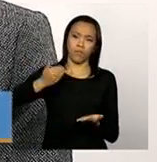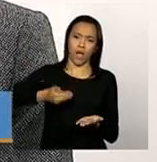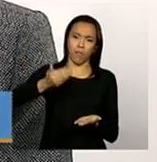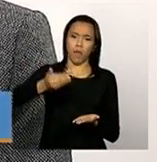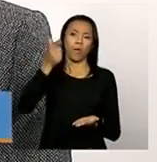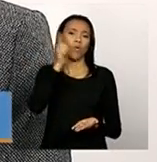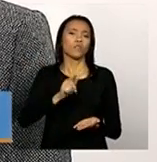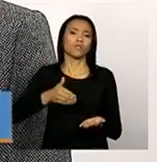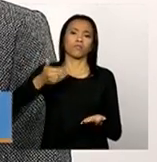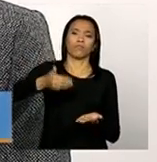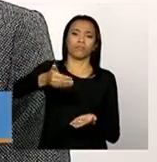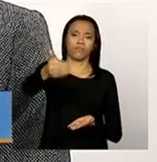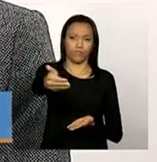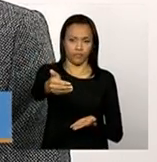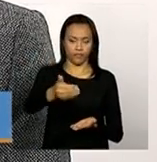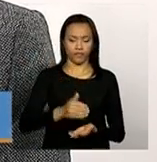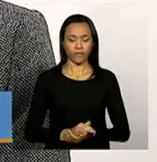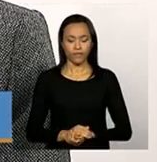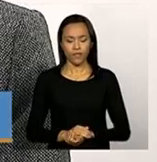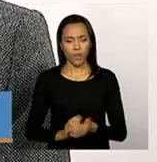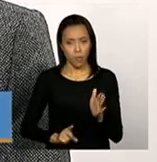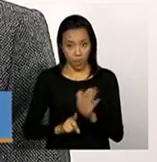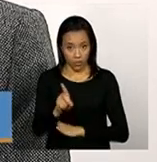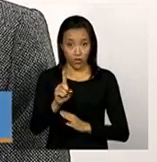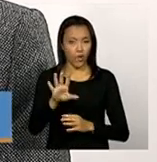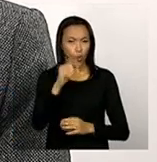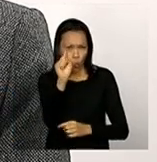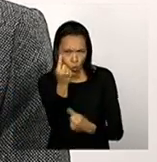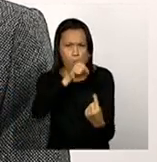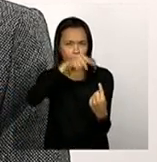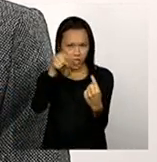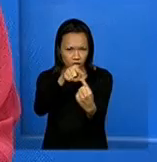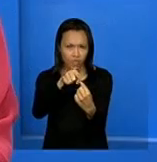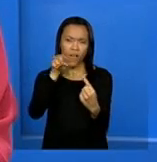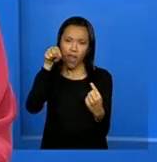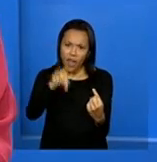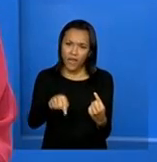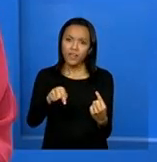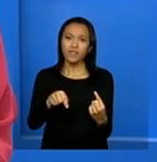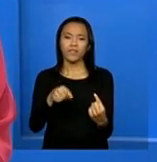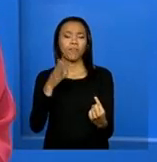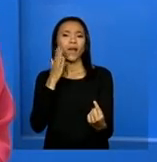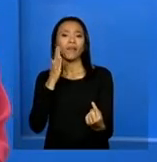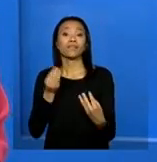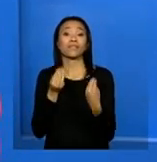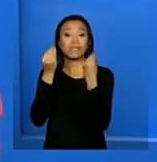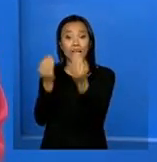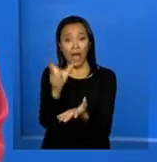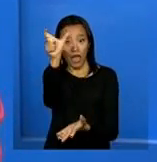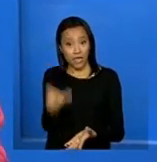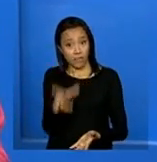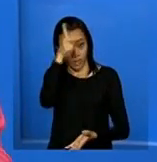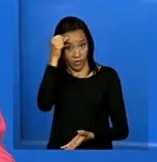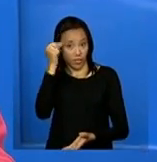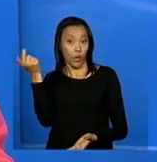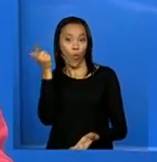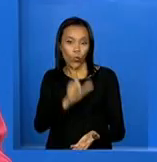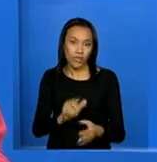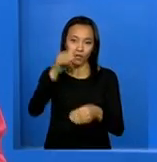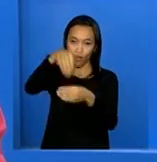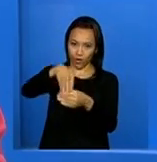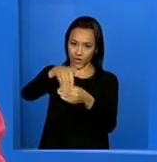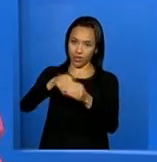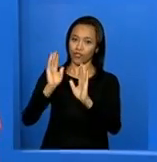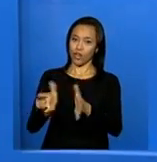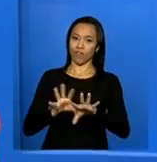longo desse período. Então, um dos objetivos seria esse, proporcionar esse prefeito, por exemplo, se ele acabou de ser eleito, quer dizer, ele já é